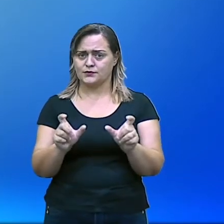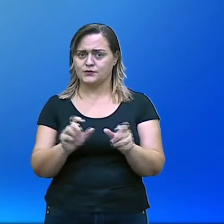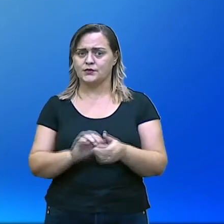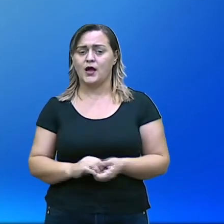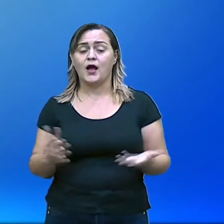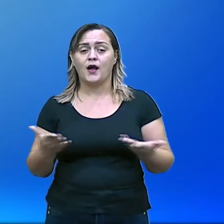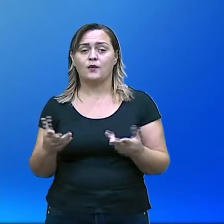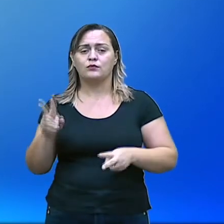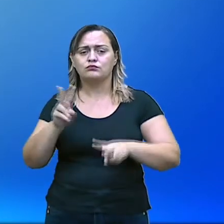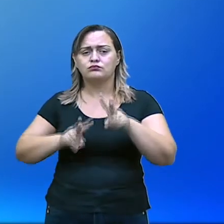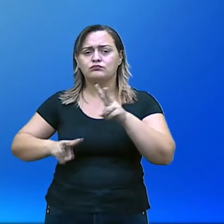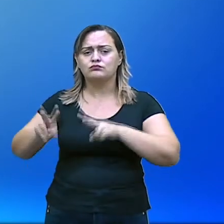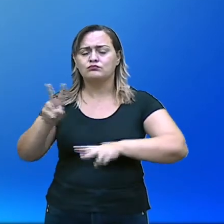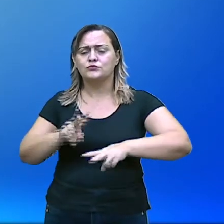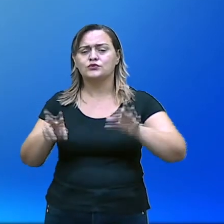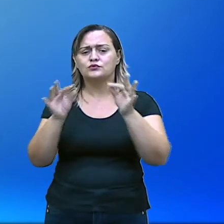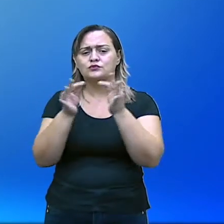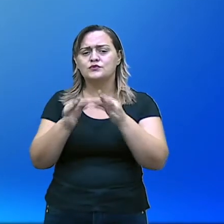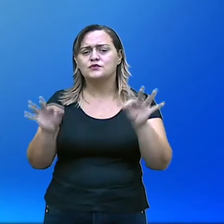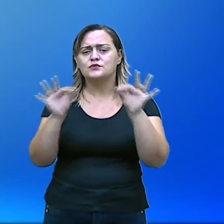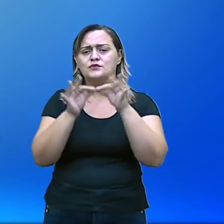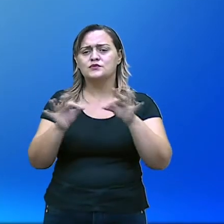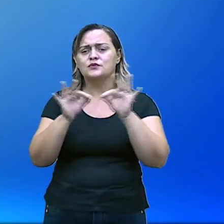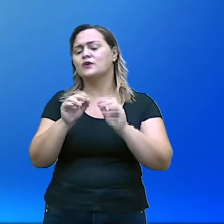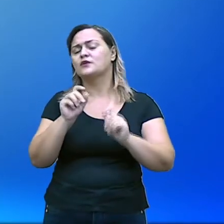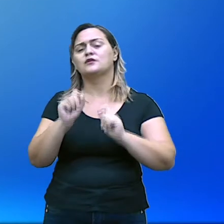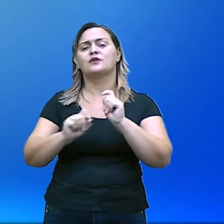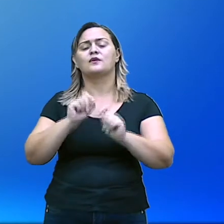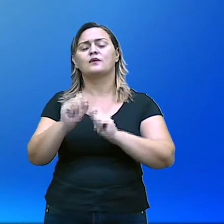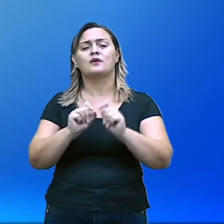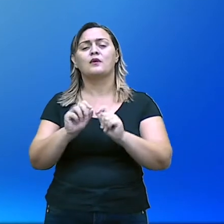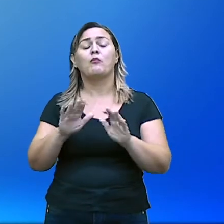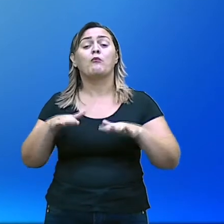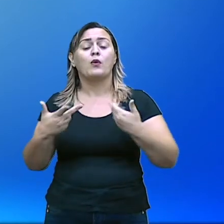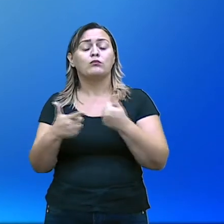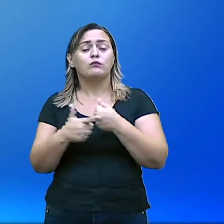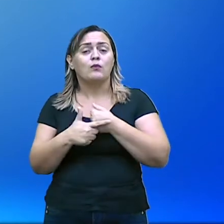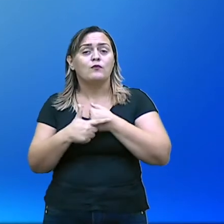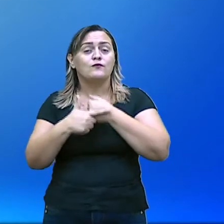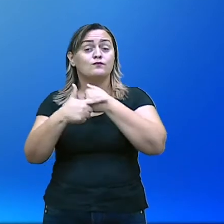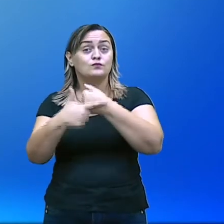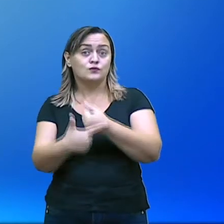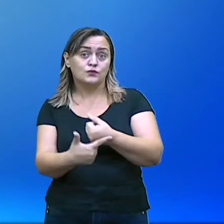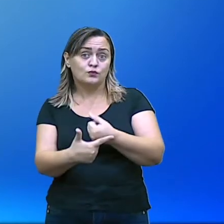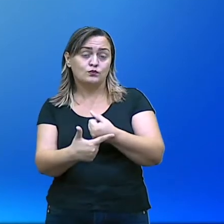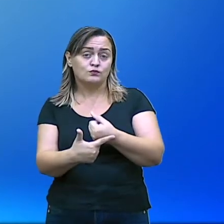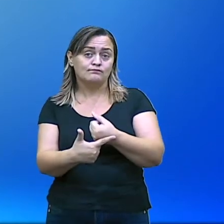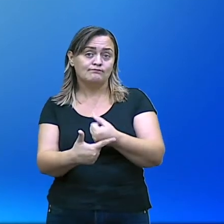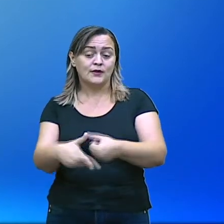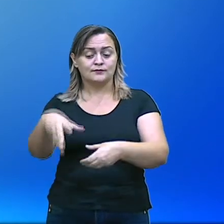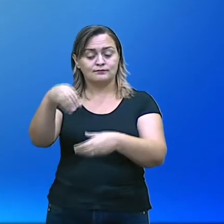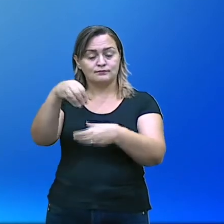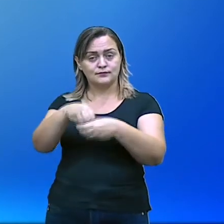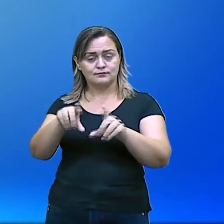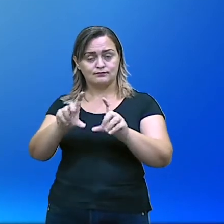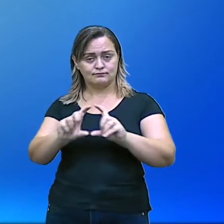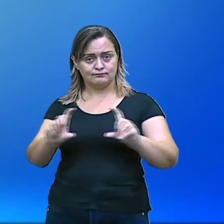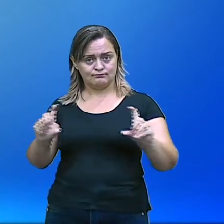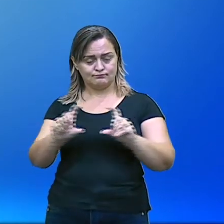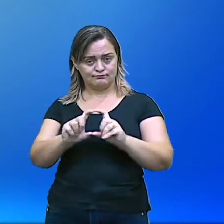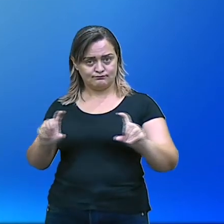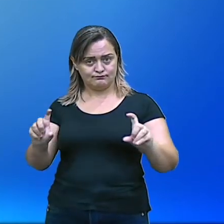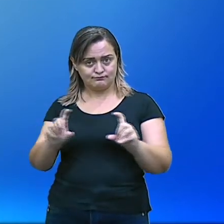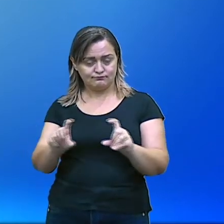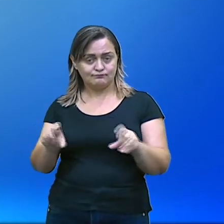qual é o papel de cada palavra desempenhada aí dentro da oração. Podemos denominar